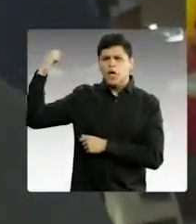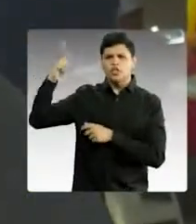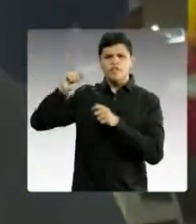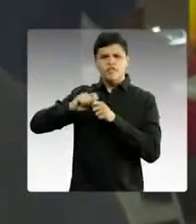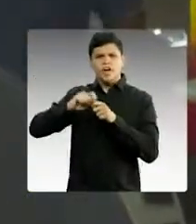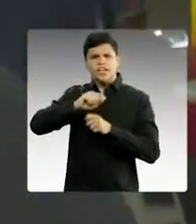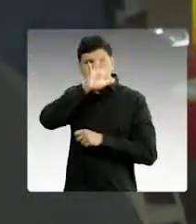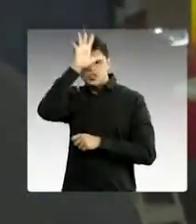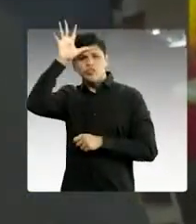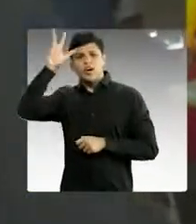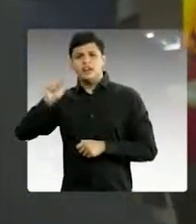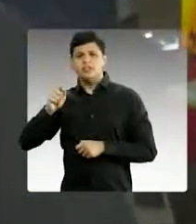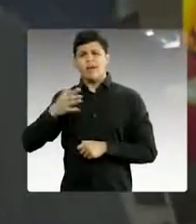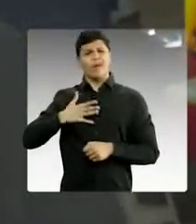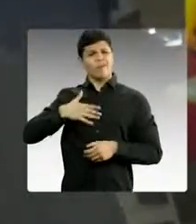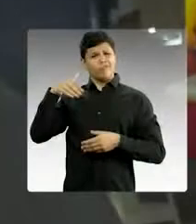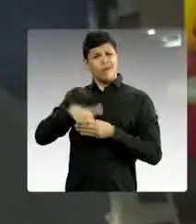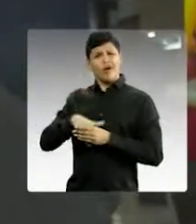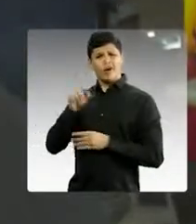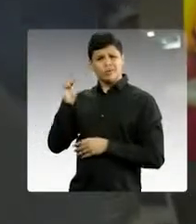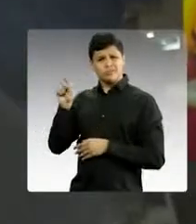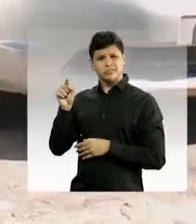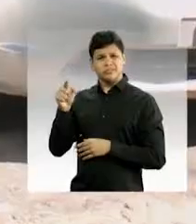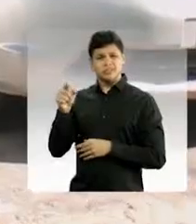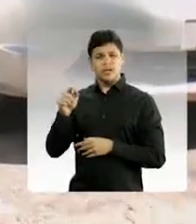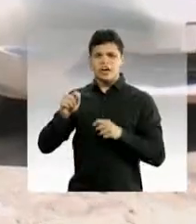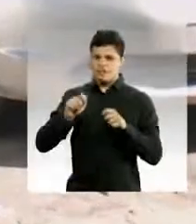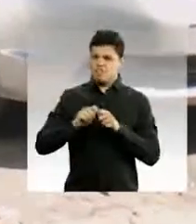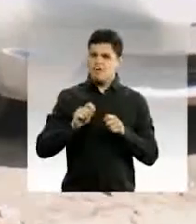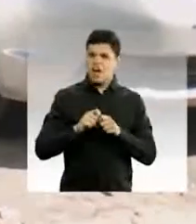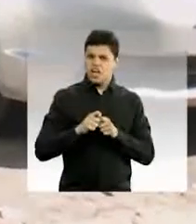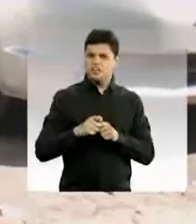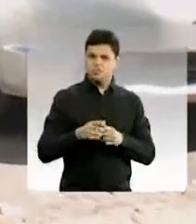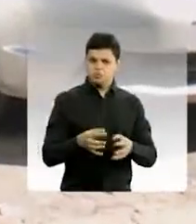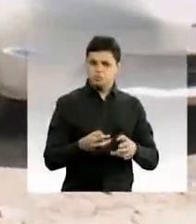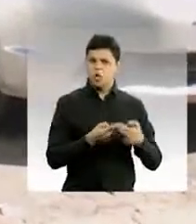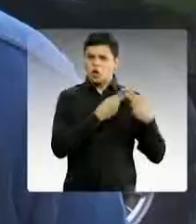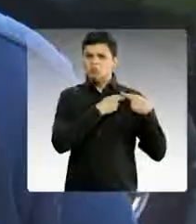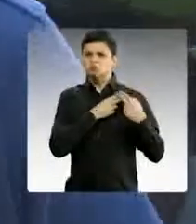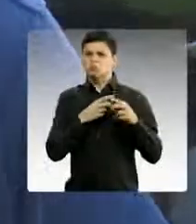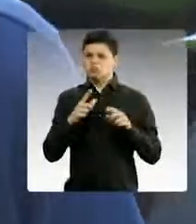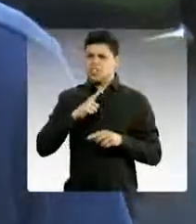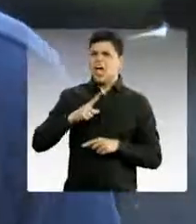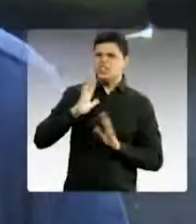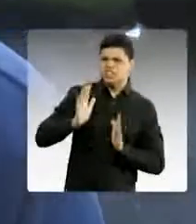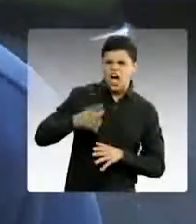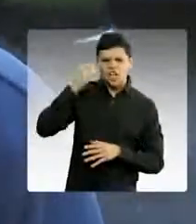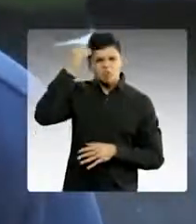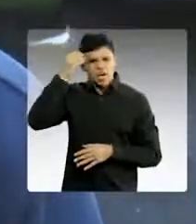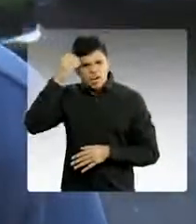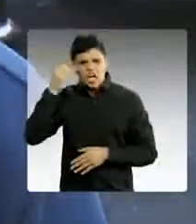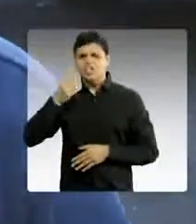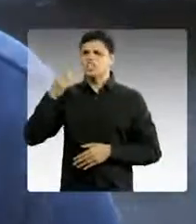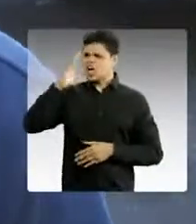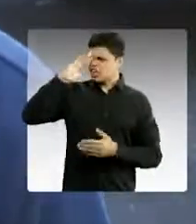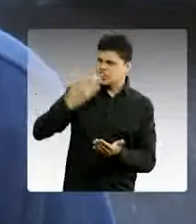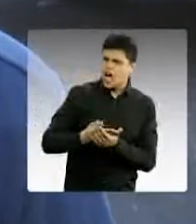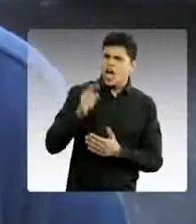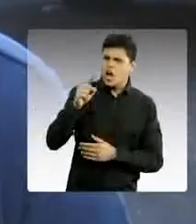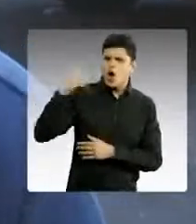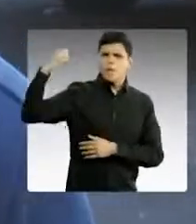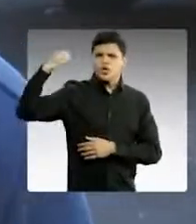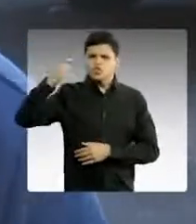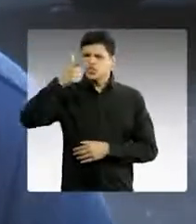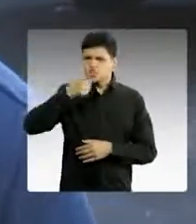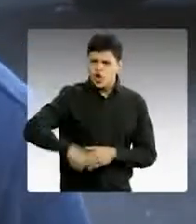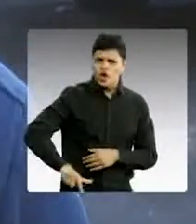fez pelo nosso estado, não tem como não votar no amazonino. Só ele pra fazer isso por nós. Renove isso aí, o senhor tem experiência. Vamos contar